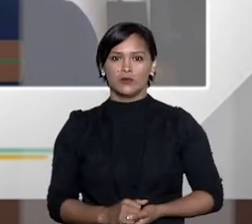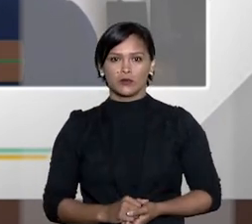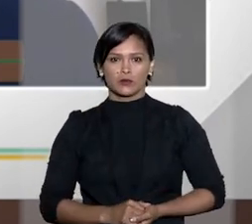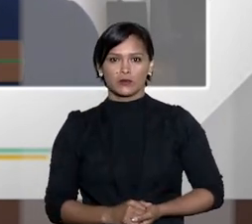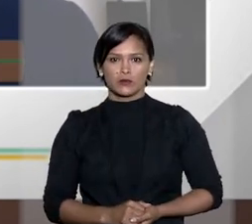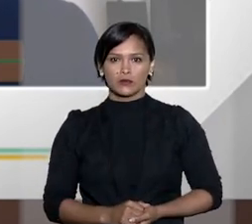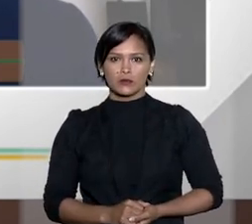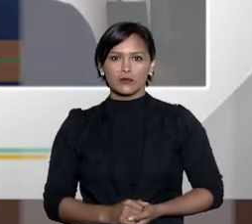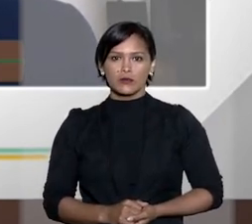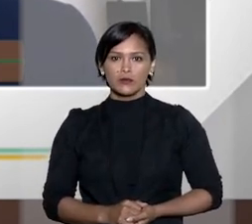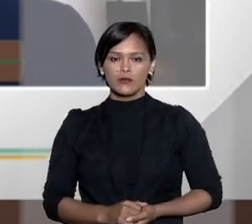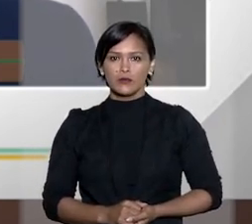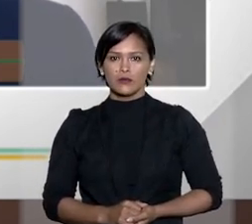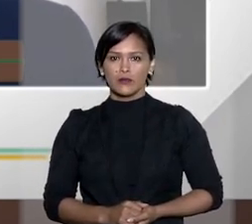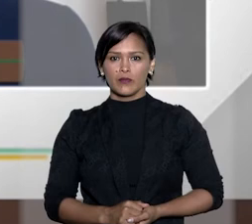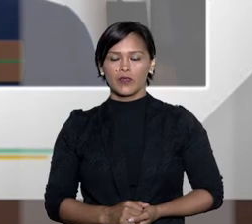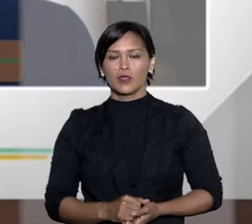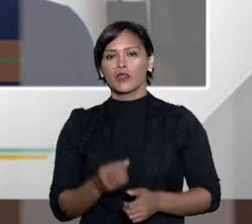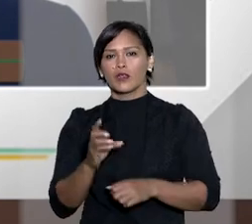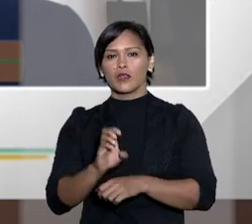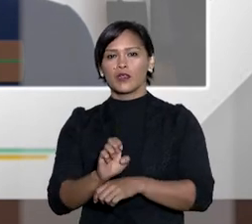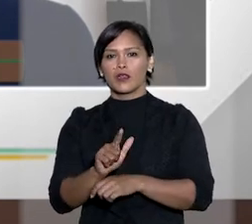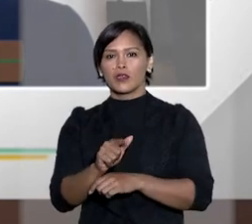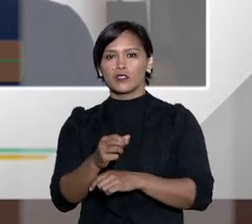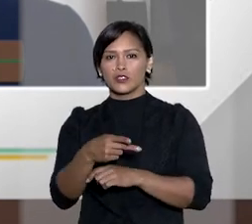excluir esses seccionários desses direitos